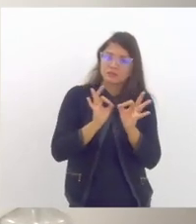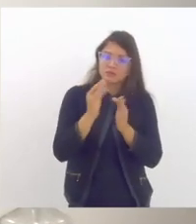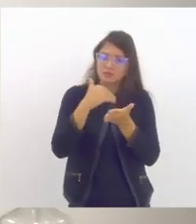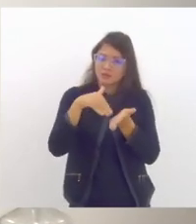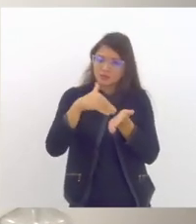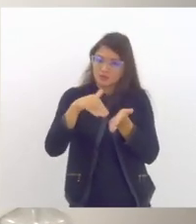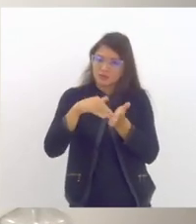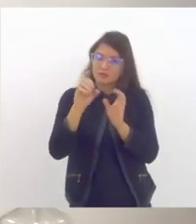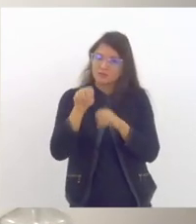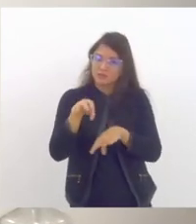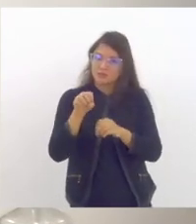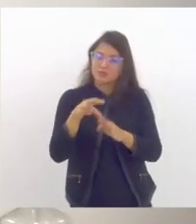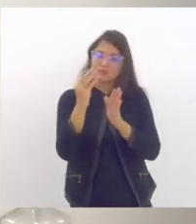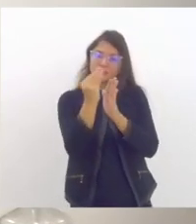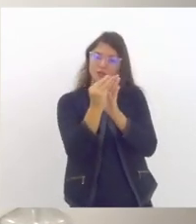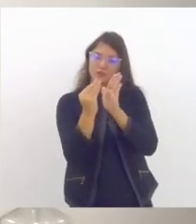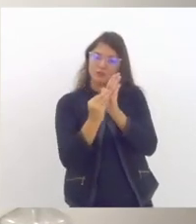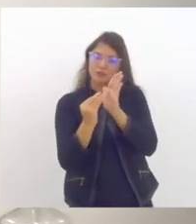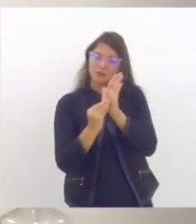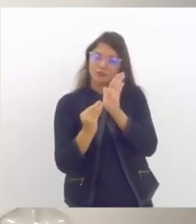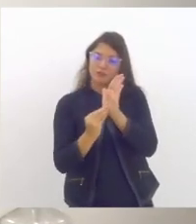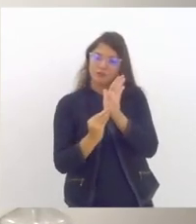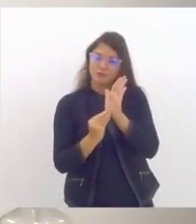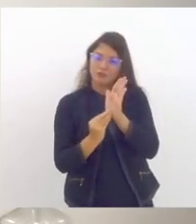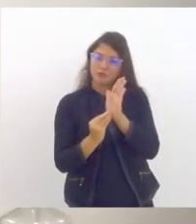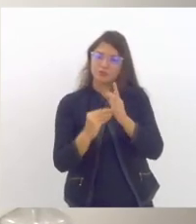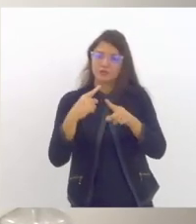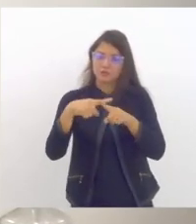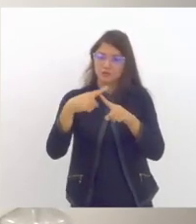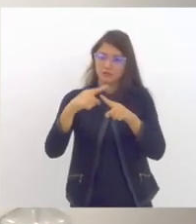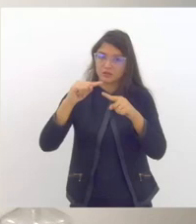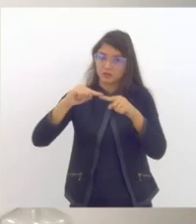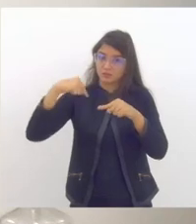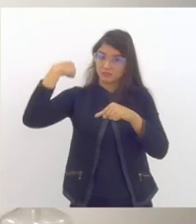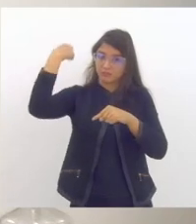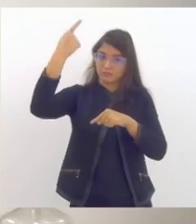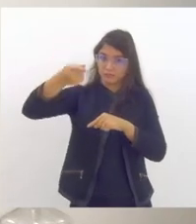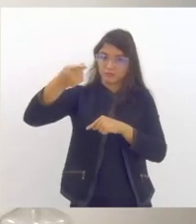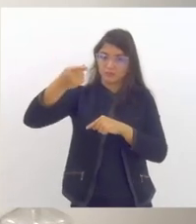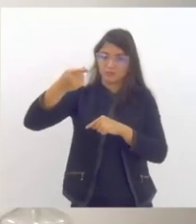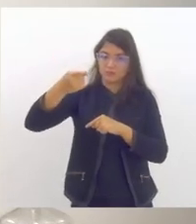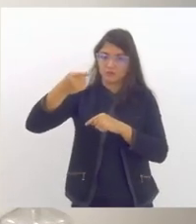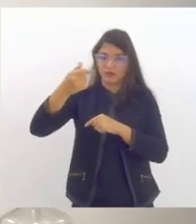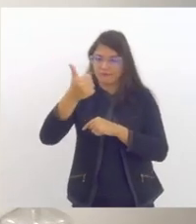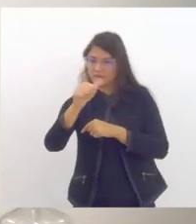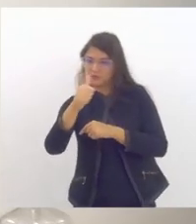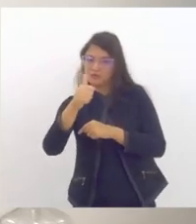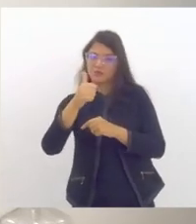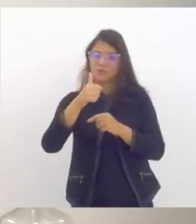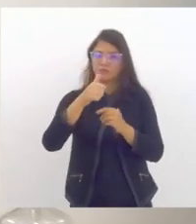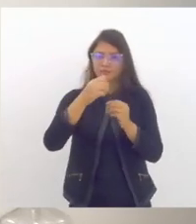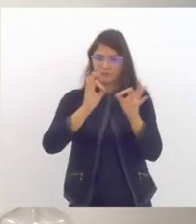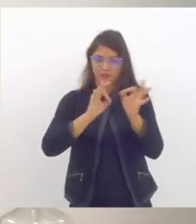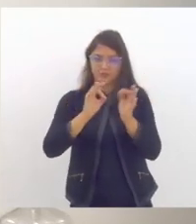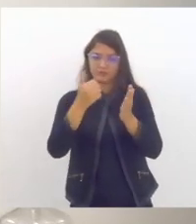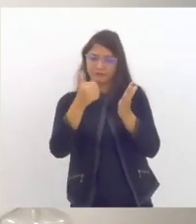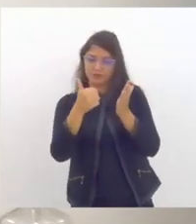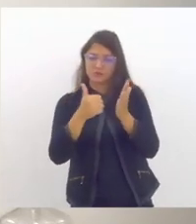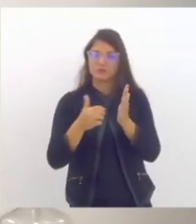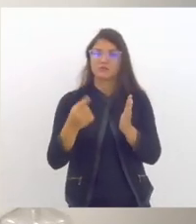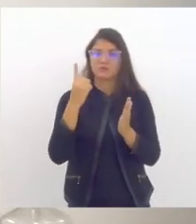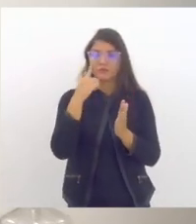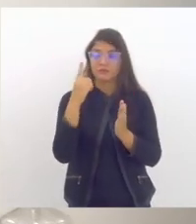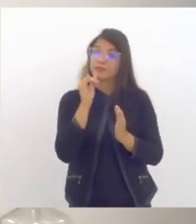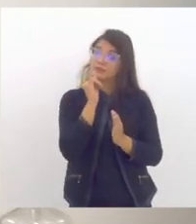para que elas constem na próxima avaliação do plano porque por exemplo,